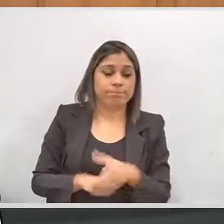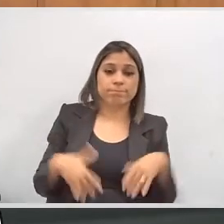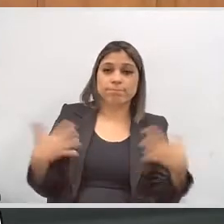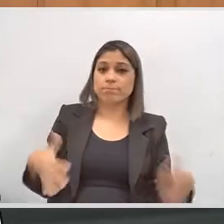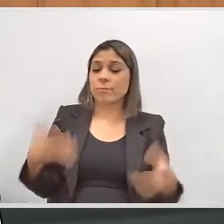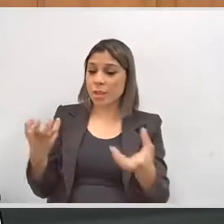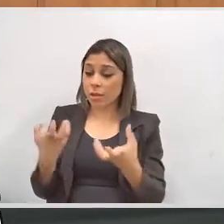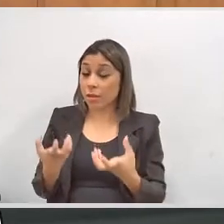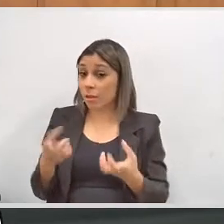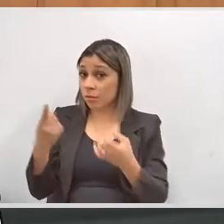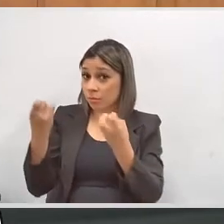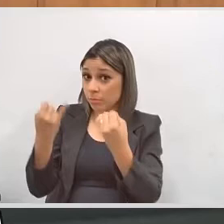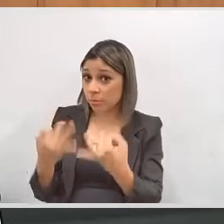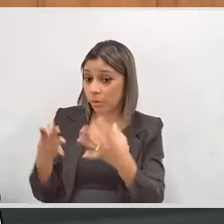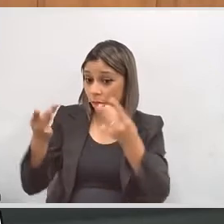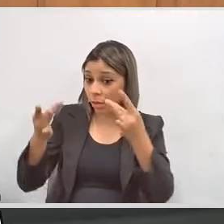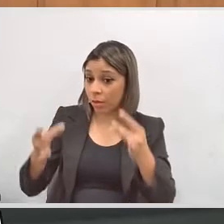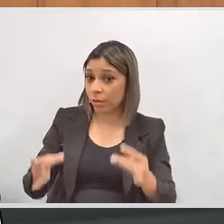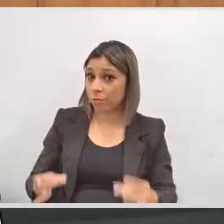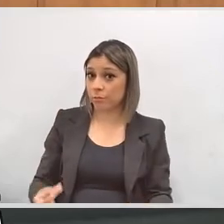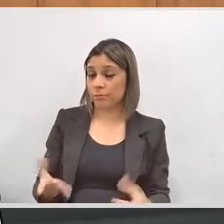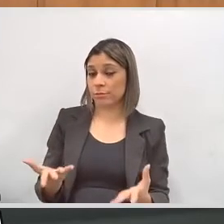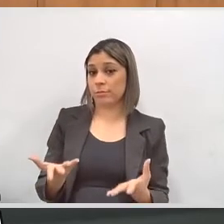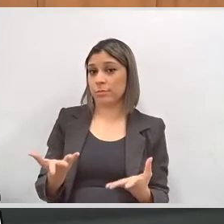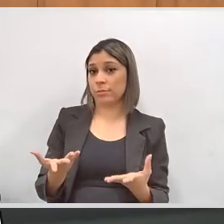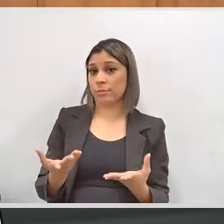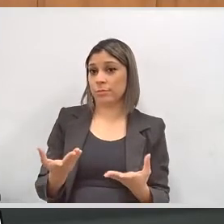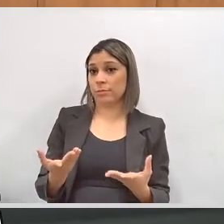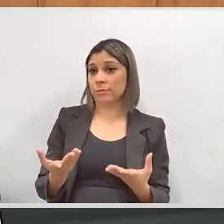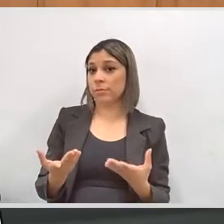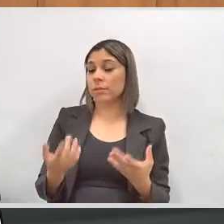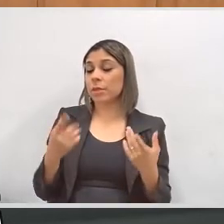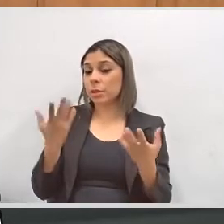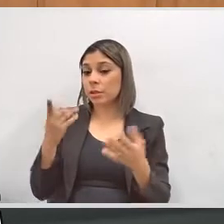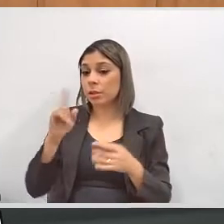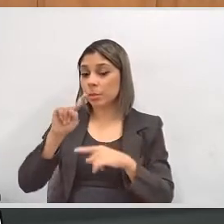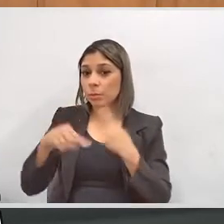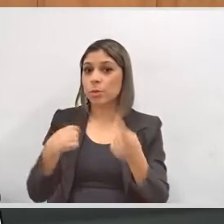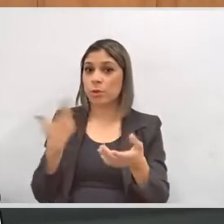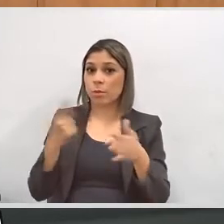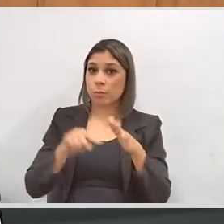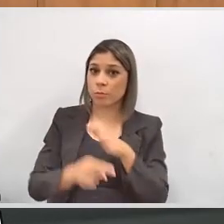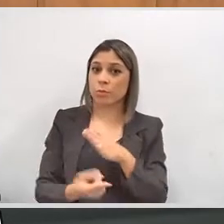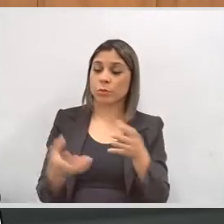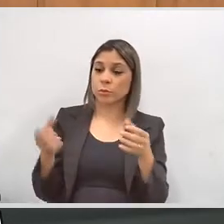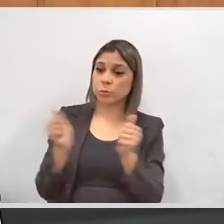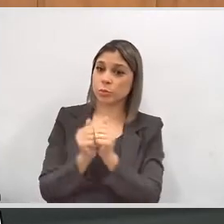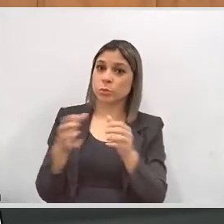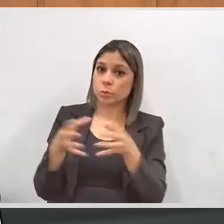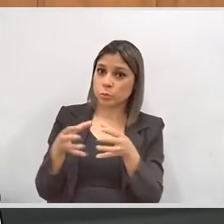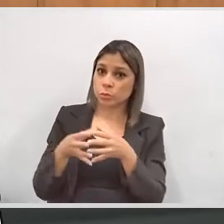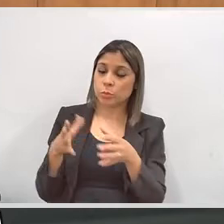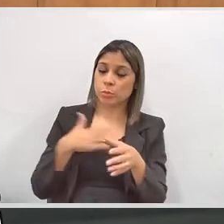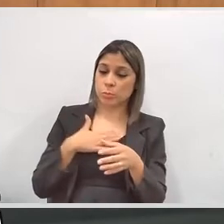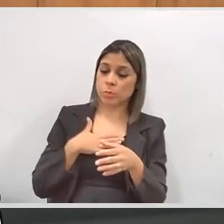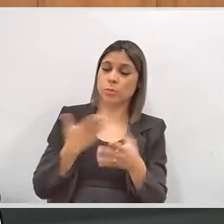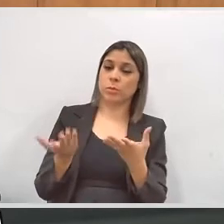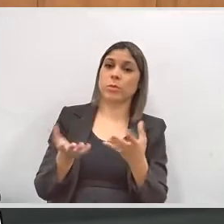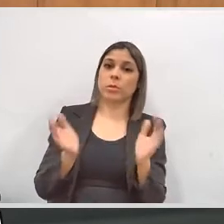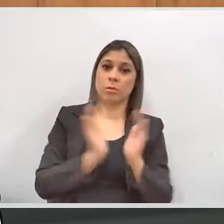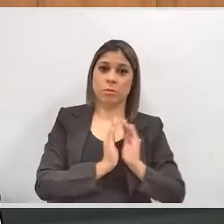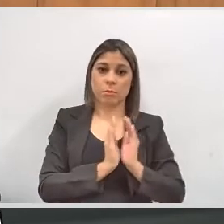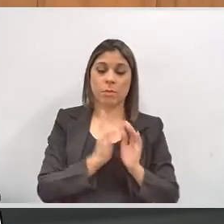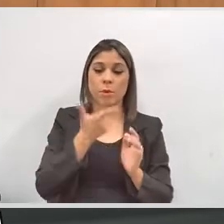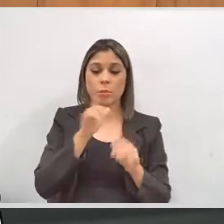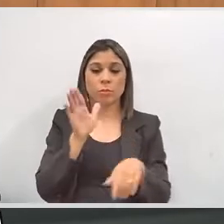gostaria que você me explicasse mais detalhes, eu até gostaria depois também de poder aprofundar nessa discussão até com a nossa equipe da federação,